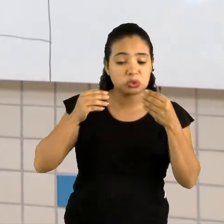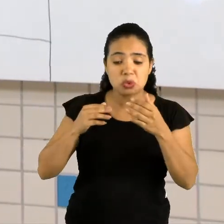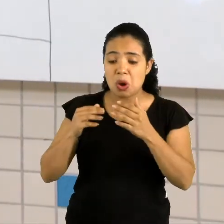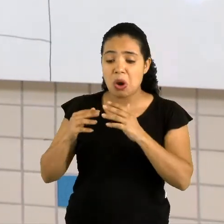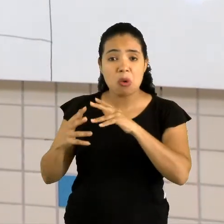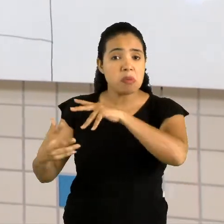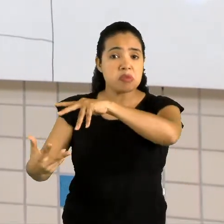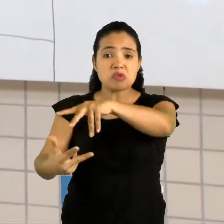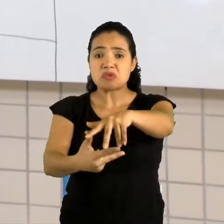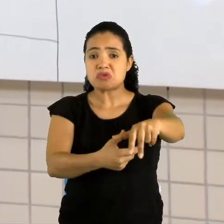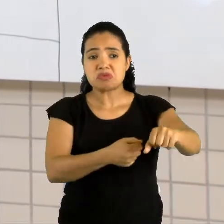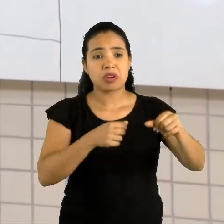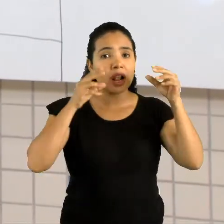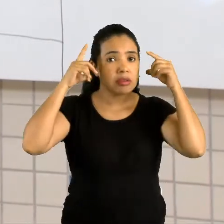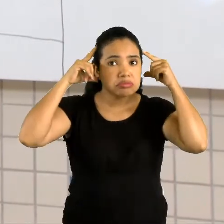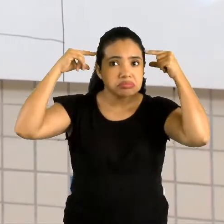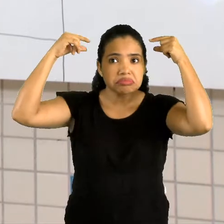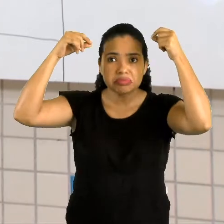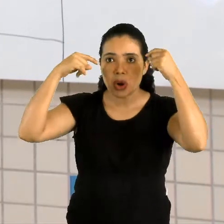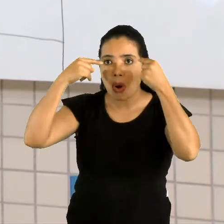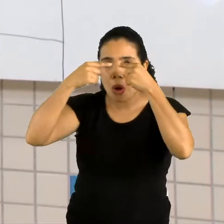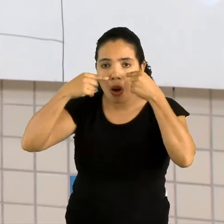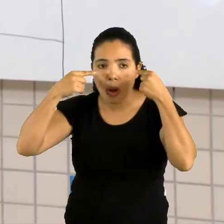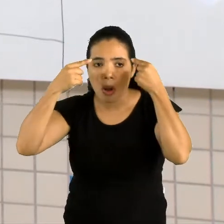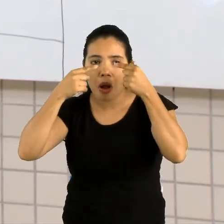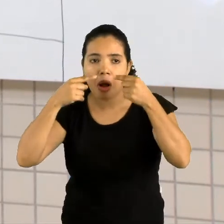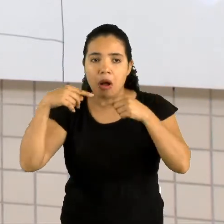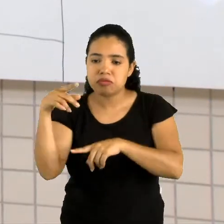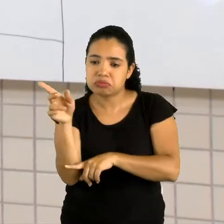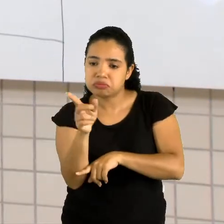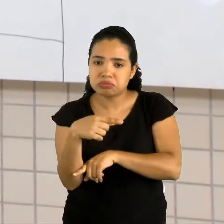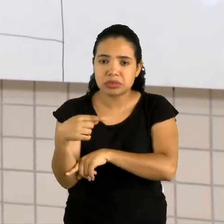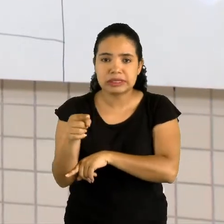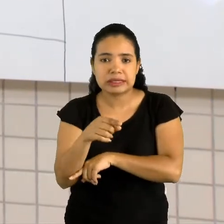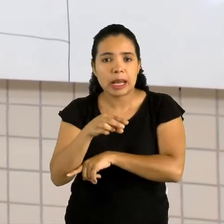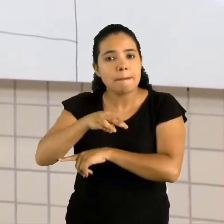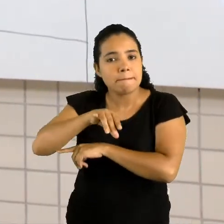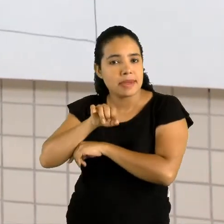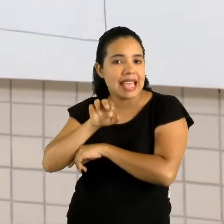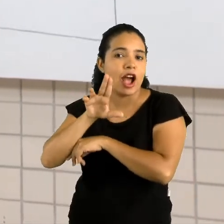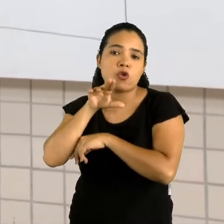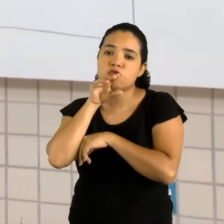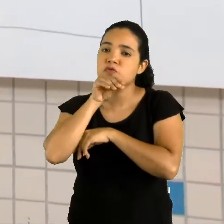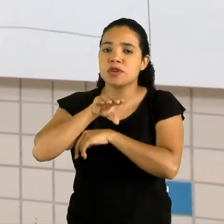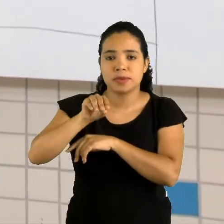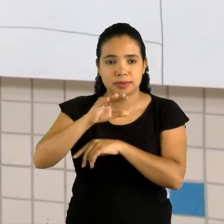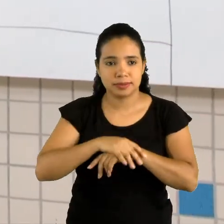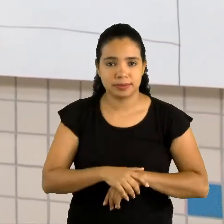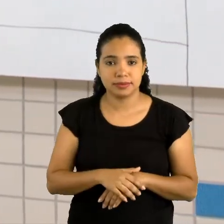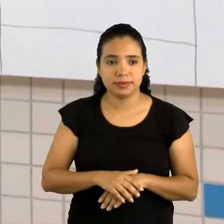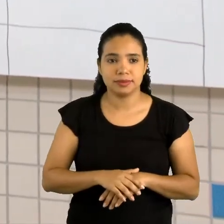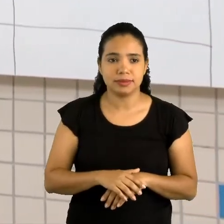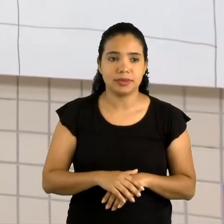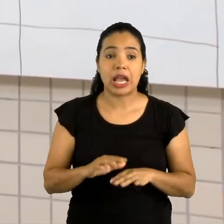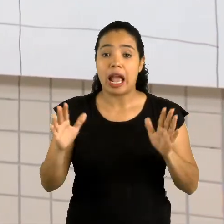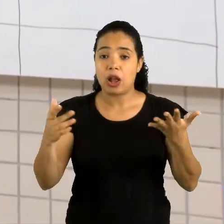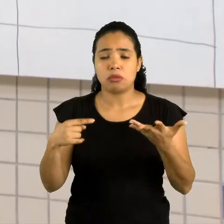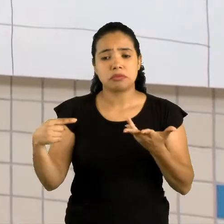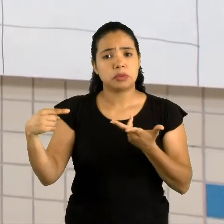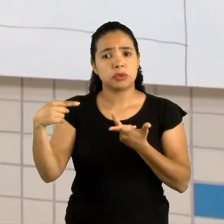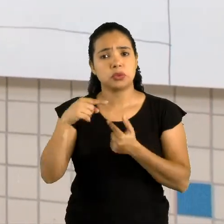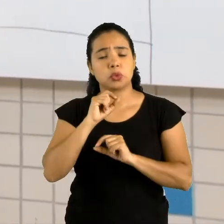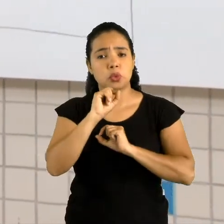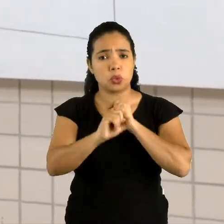Ele vai ter orelha, vai ter olho, vai ter pata, vai ter rabo e vai falar miau. Então, é comum. Mas, vamos classificar agora o que é